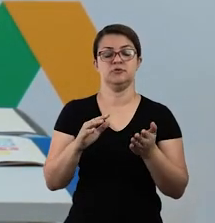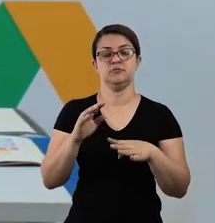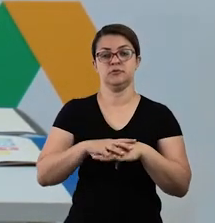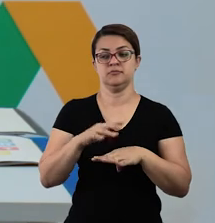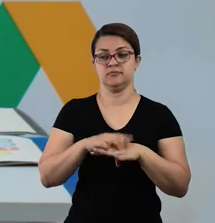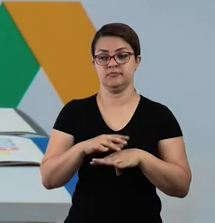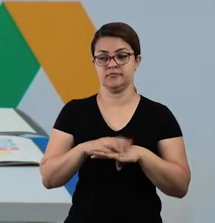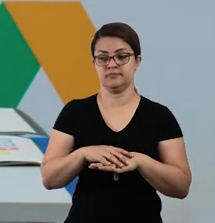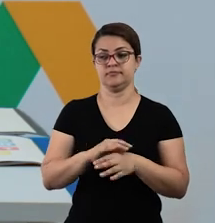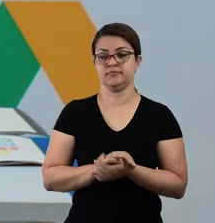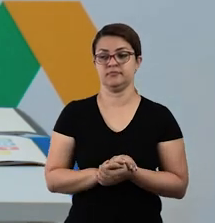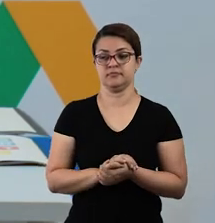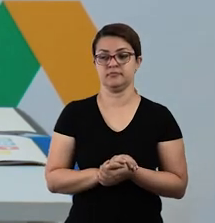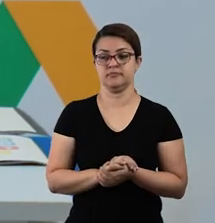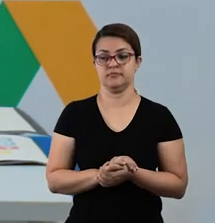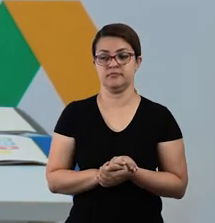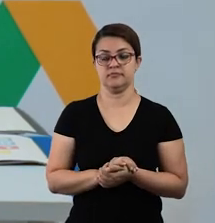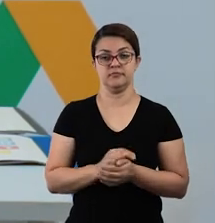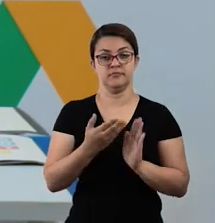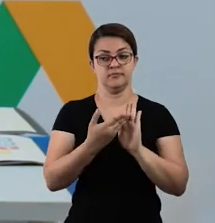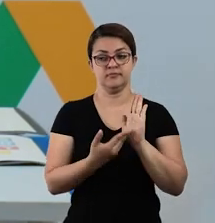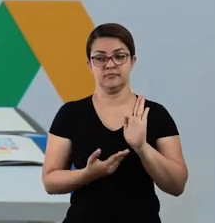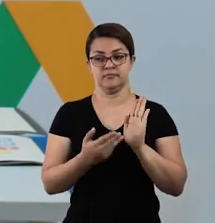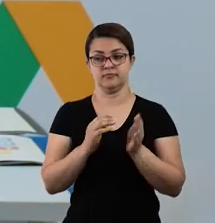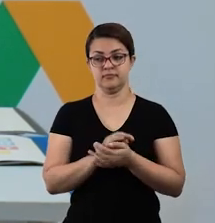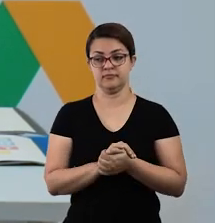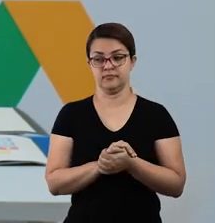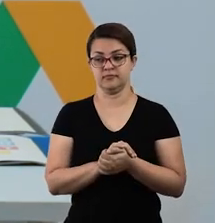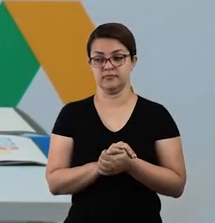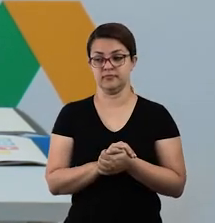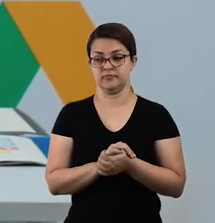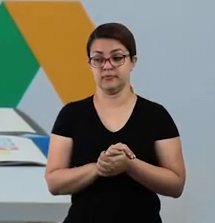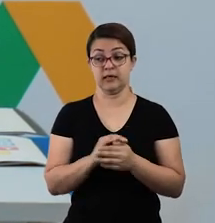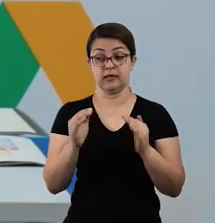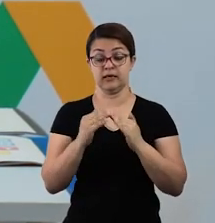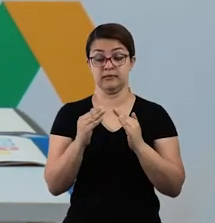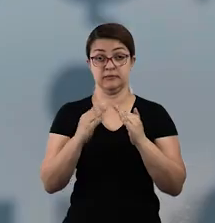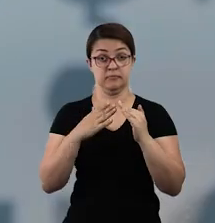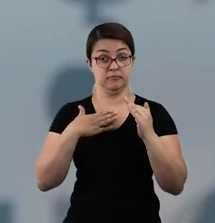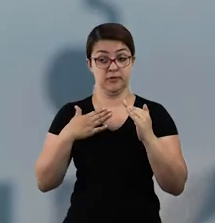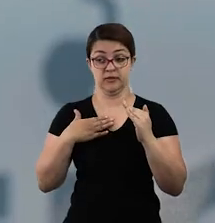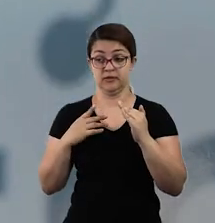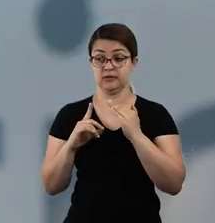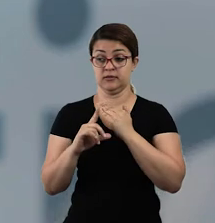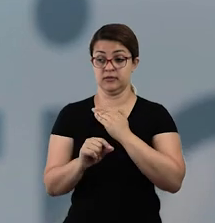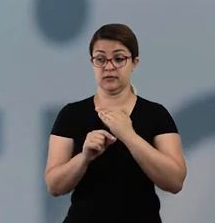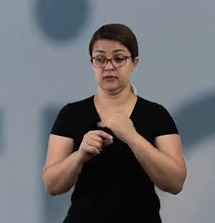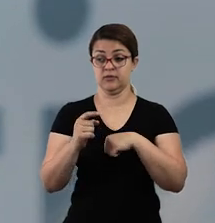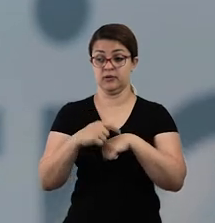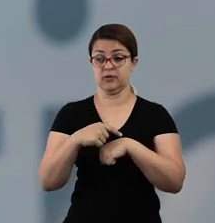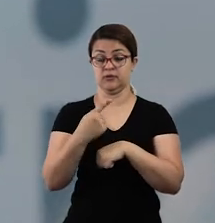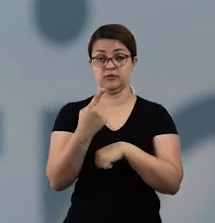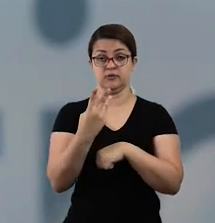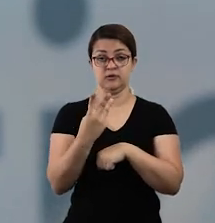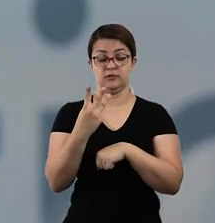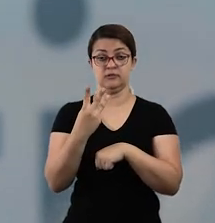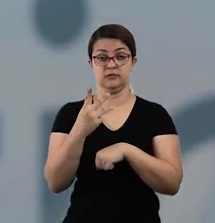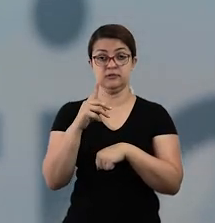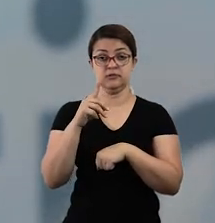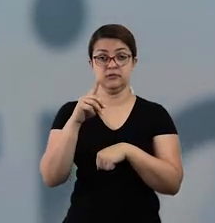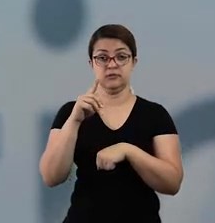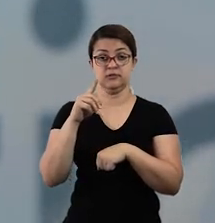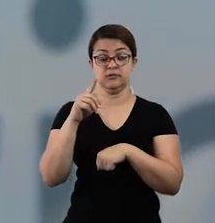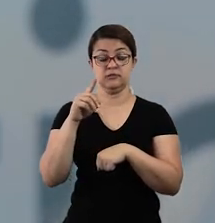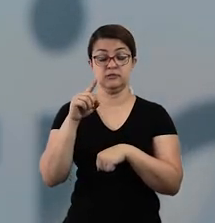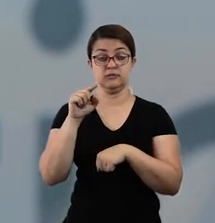termo 2, né? É essa aqui. Irei sair da minha casa às 13h30. Ou seja, uma